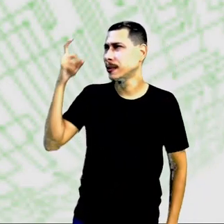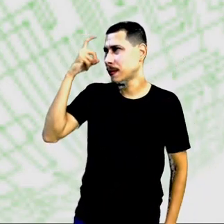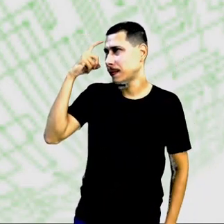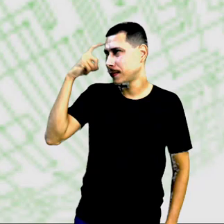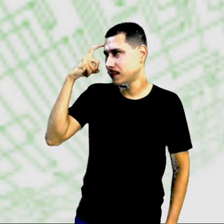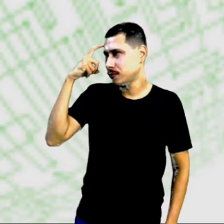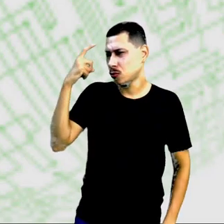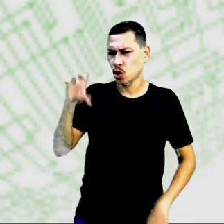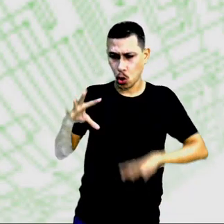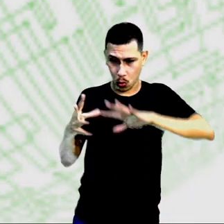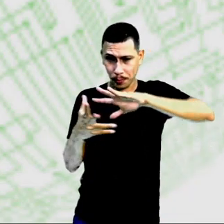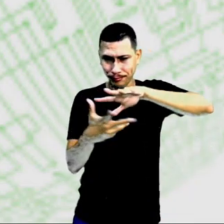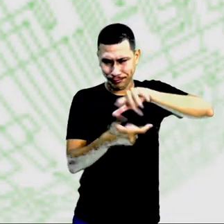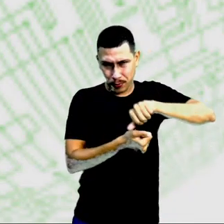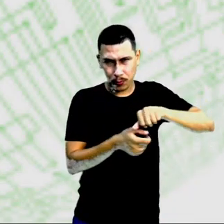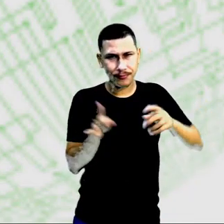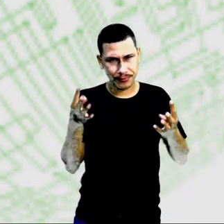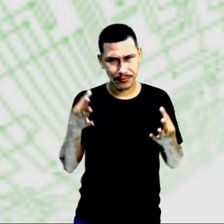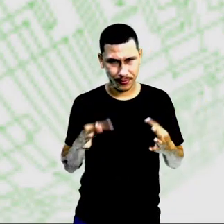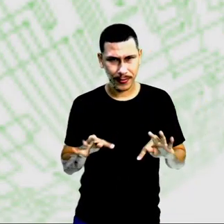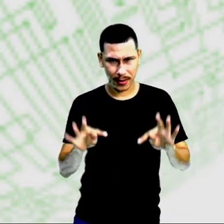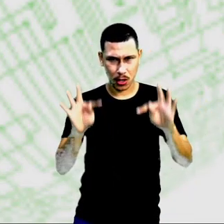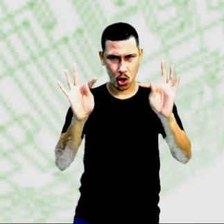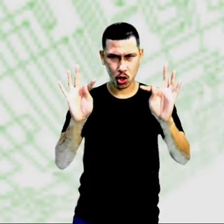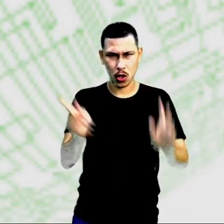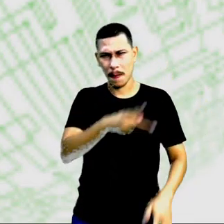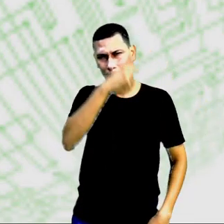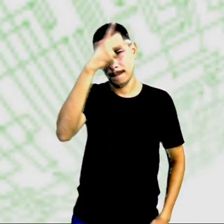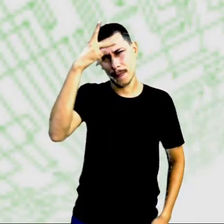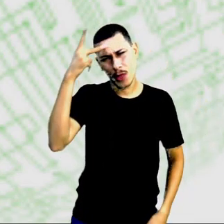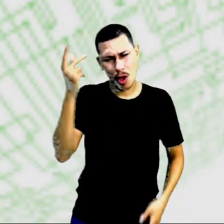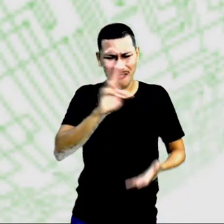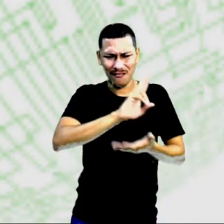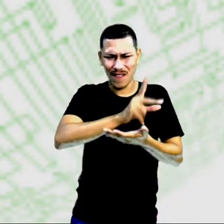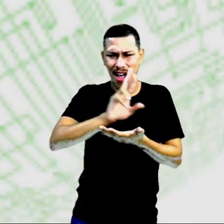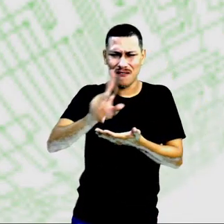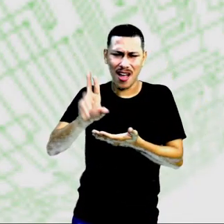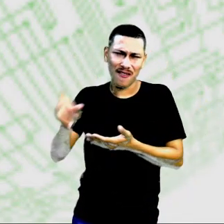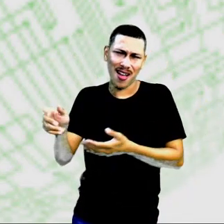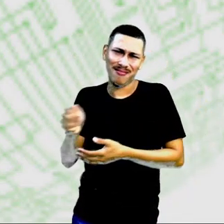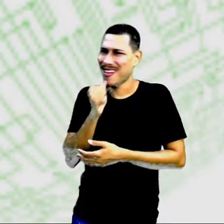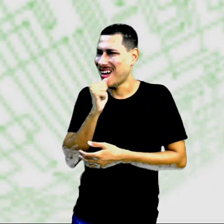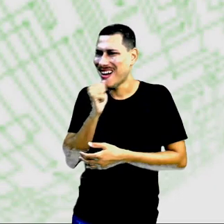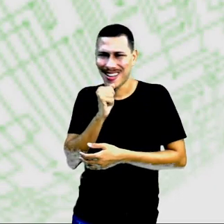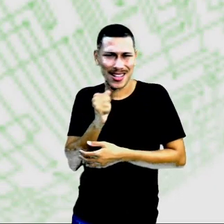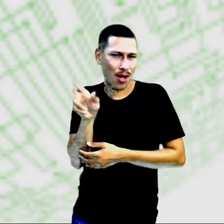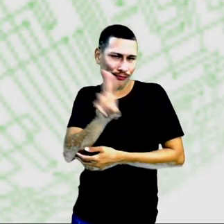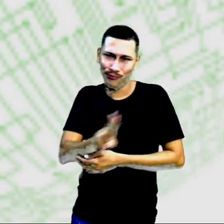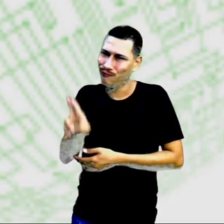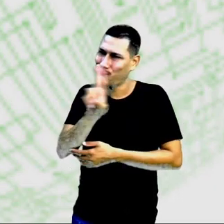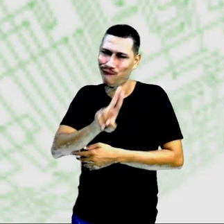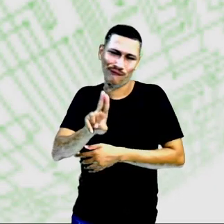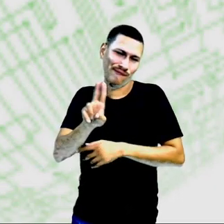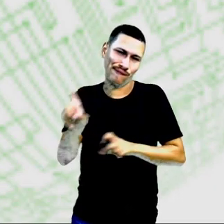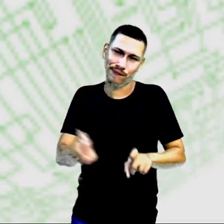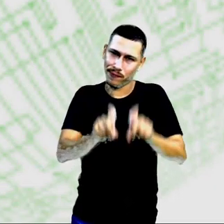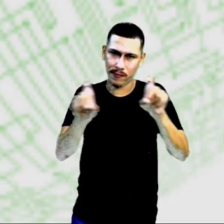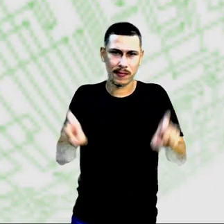que, no mundo tecnológico, muitas pessoas ainda não têm acesso. O PC,